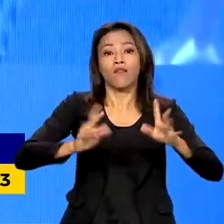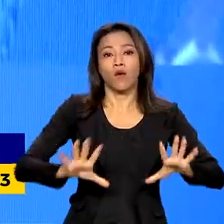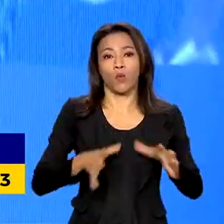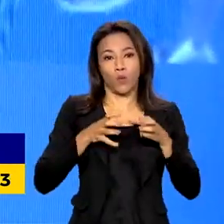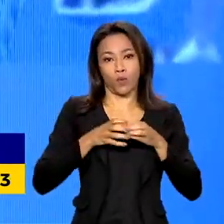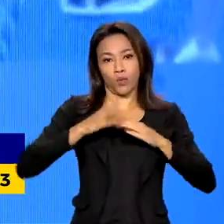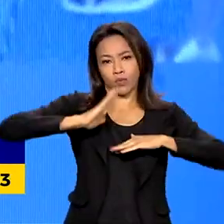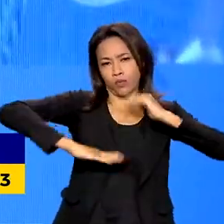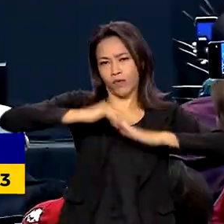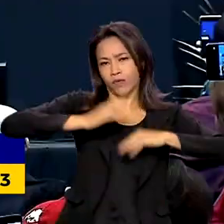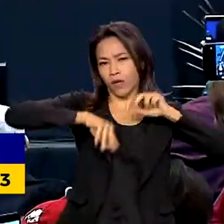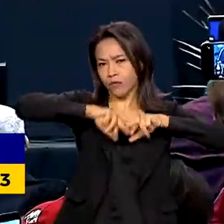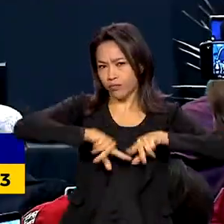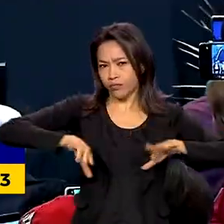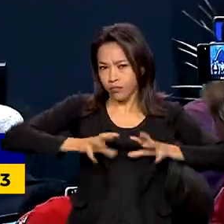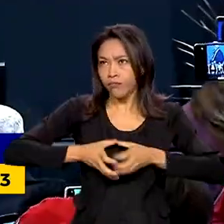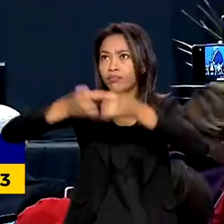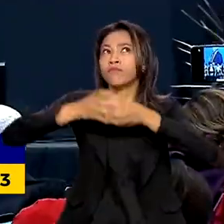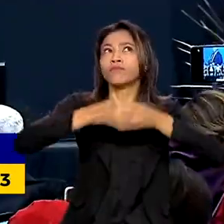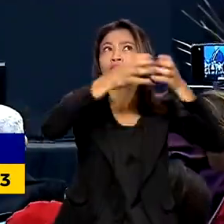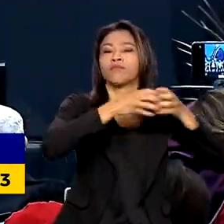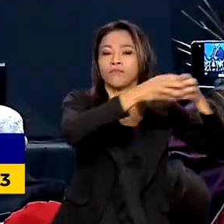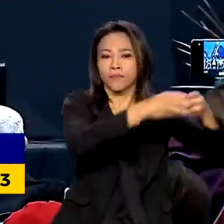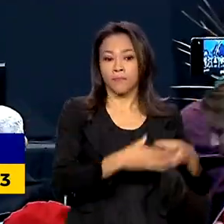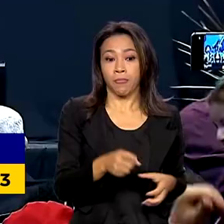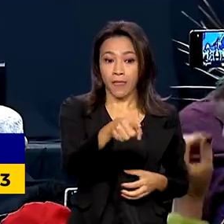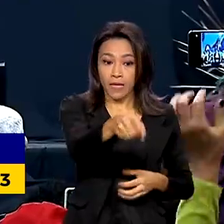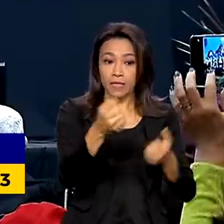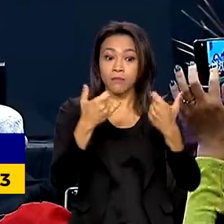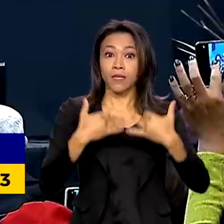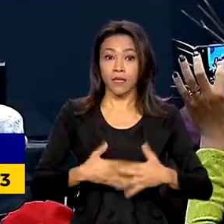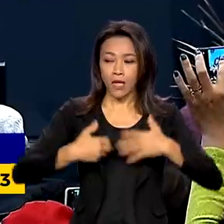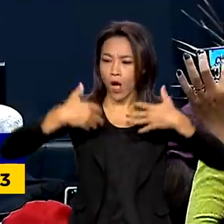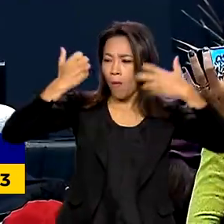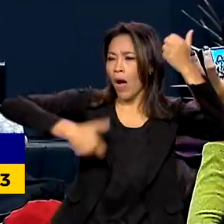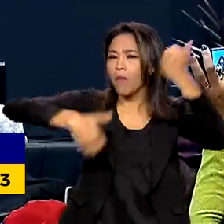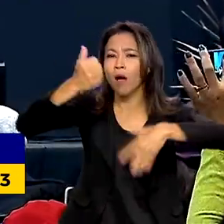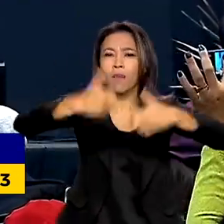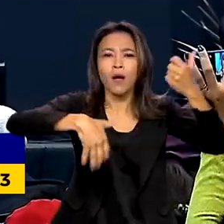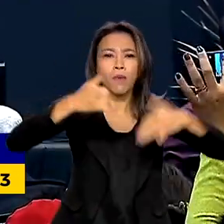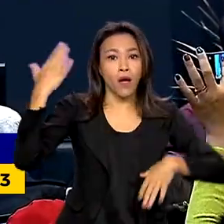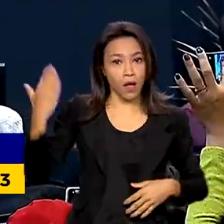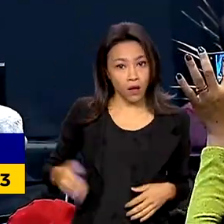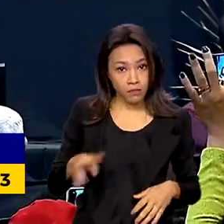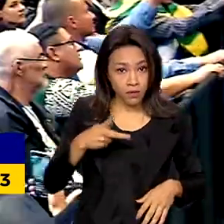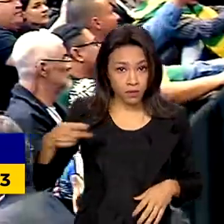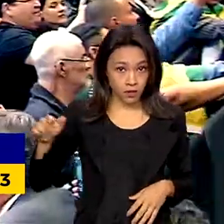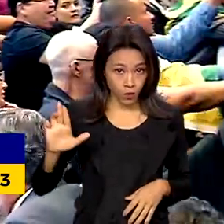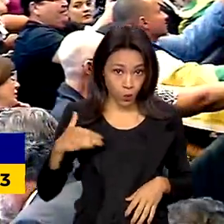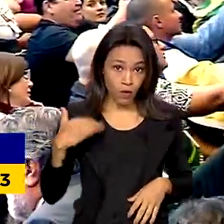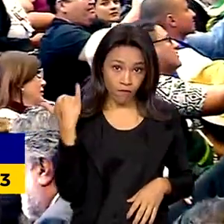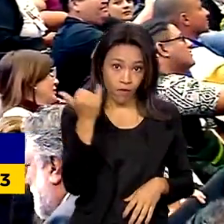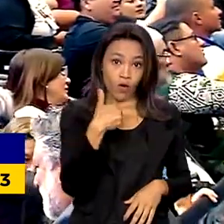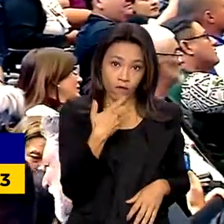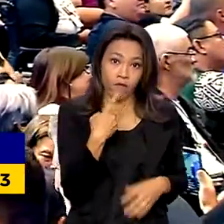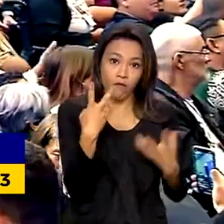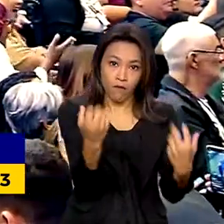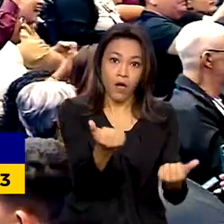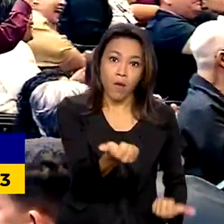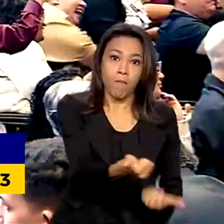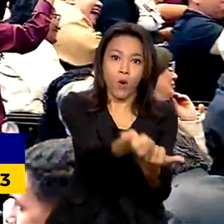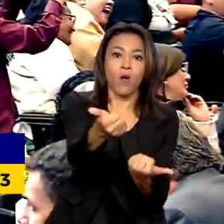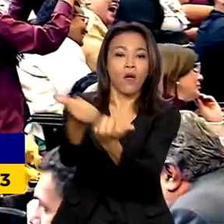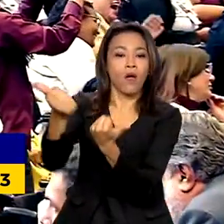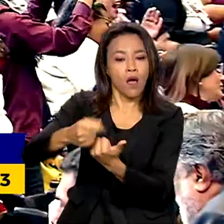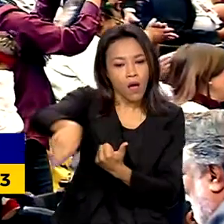multiprofissionais. Ao falar com os participantes do encontro, o presidente Lula demonstrou apoio aos profissionais do setor,